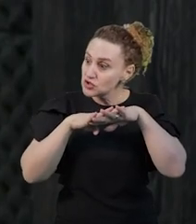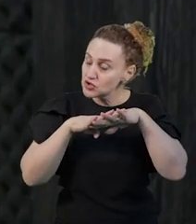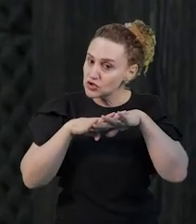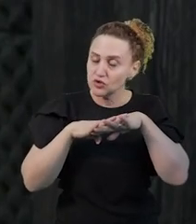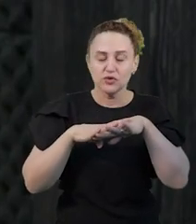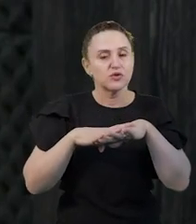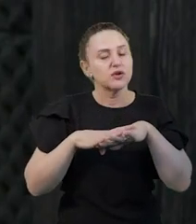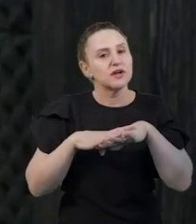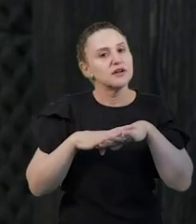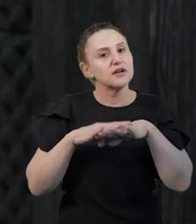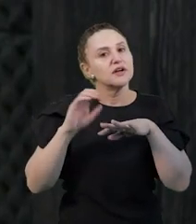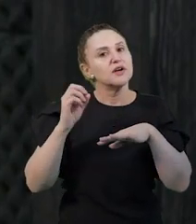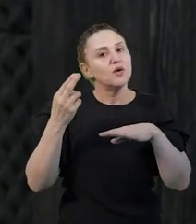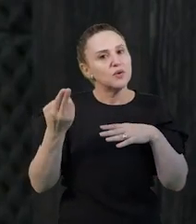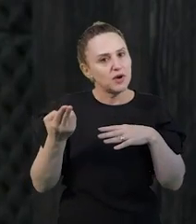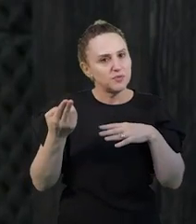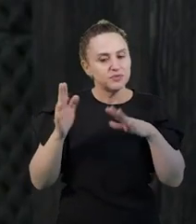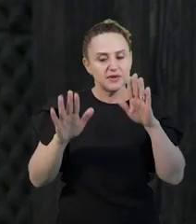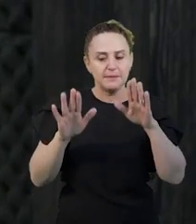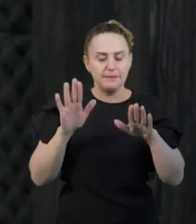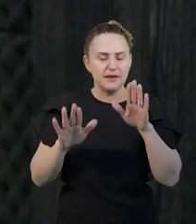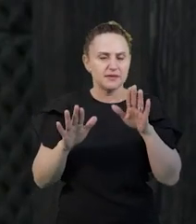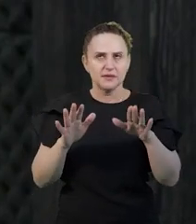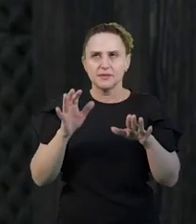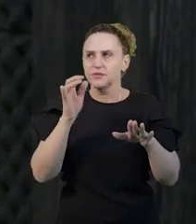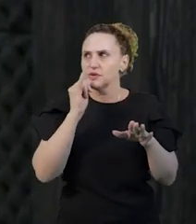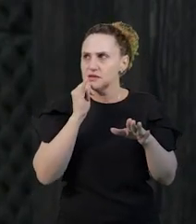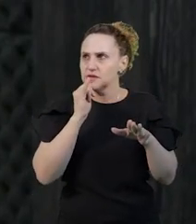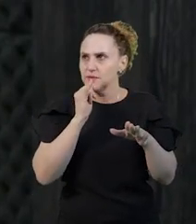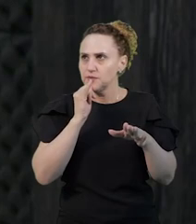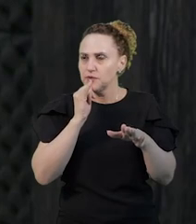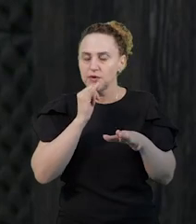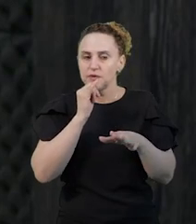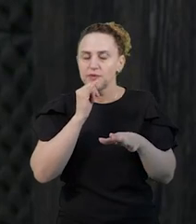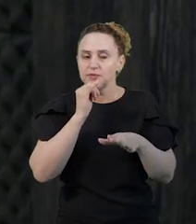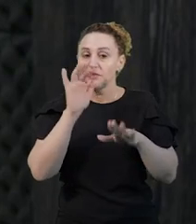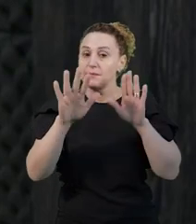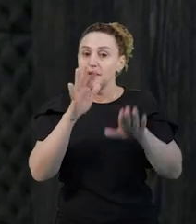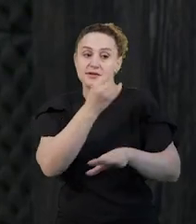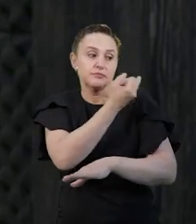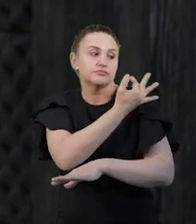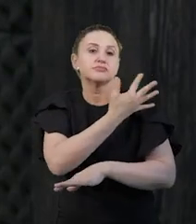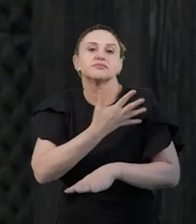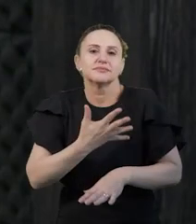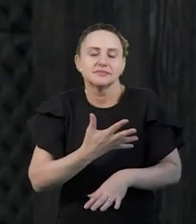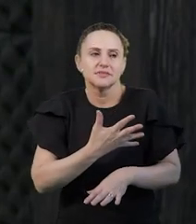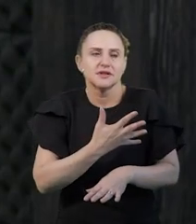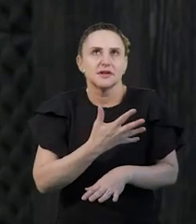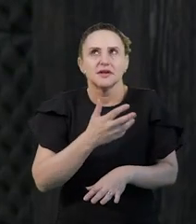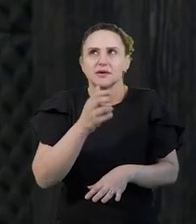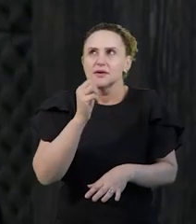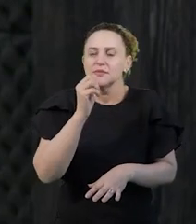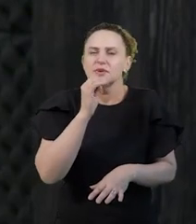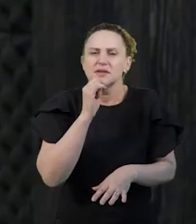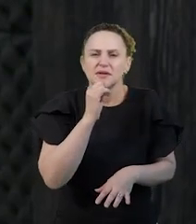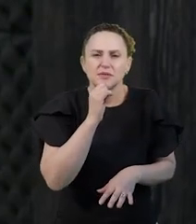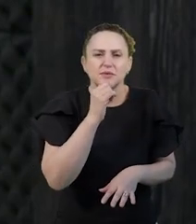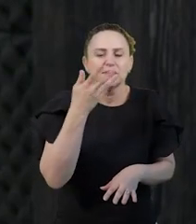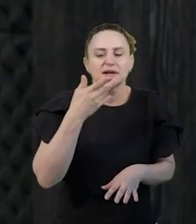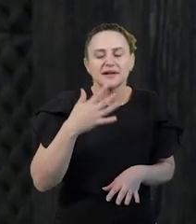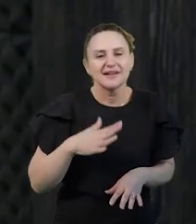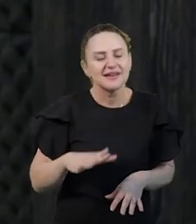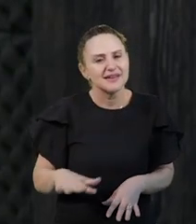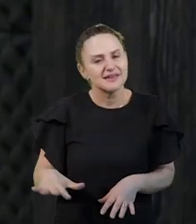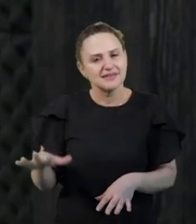nível da escolaridade. Por exemplo, uma criança que está falando sobre dinossauros, daqui a pouco a criança tem